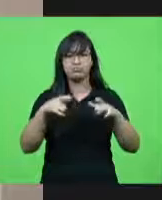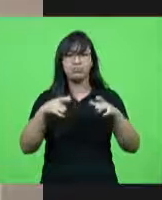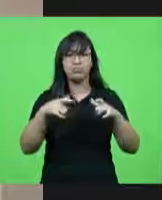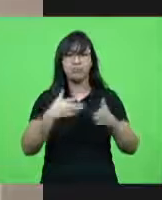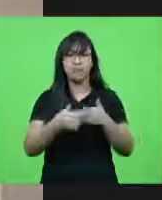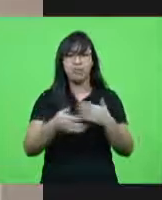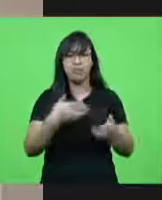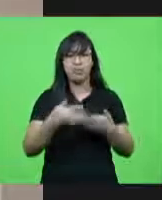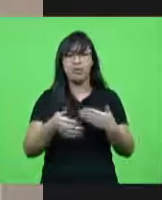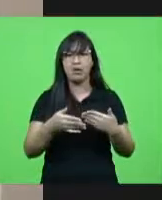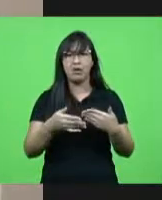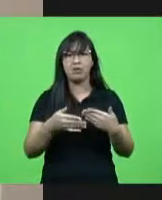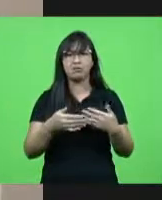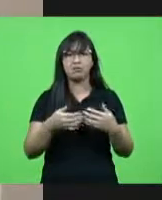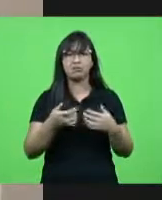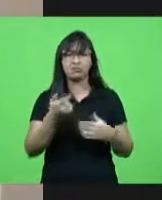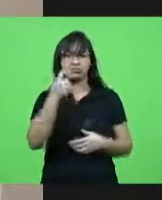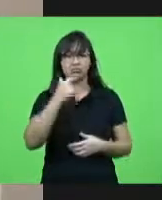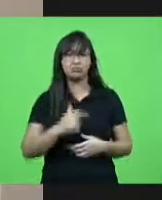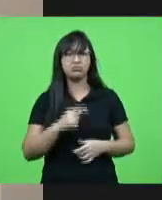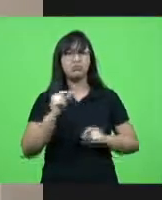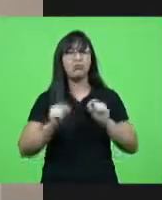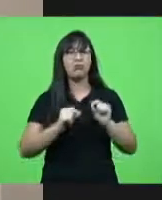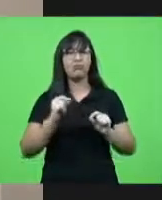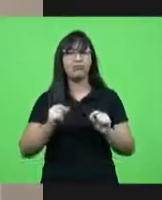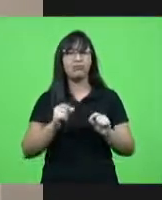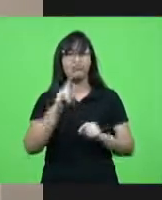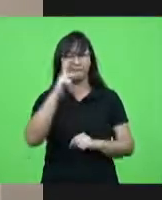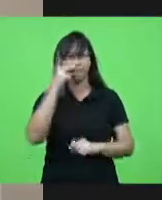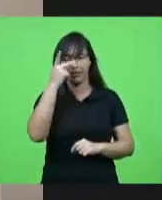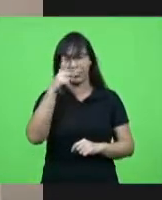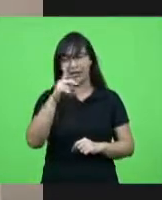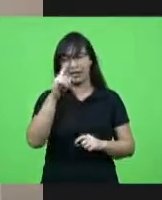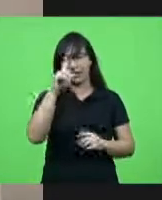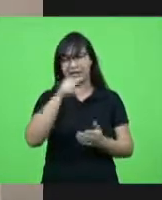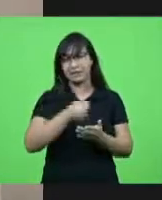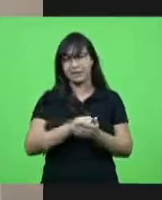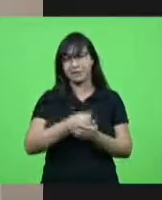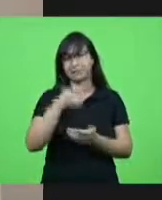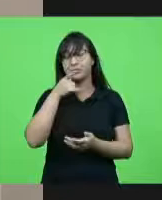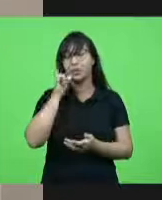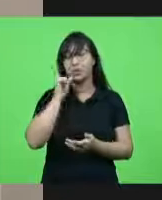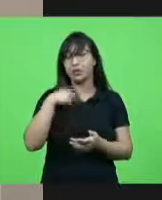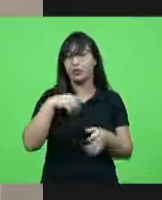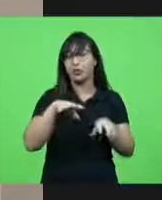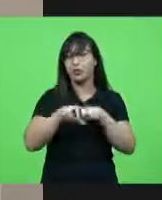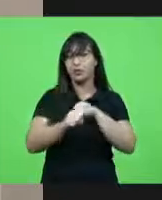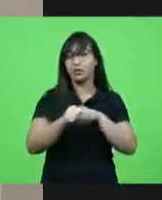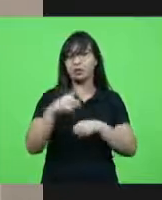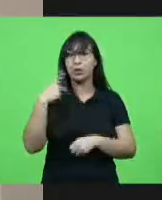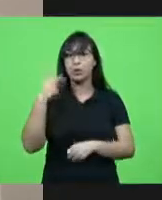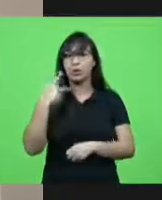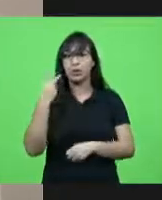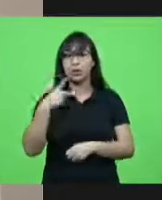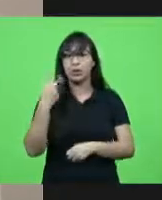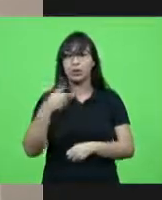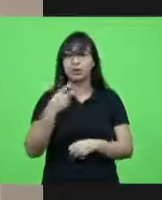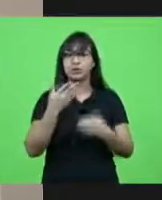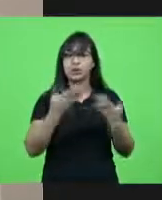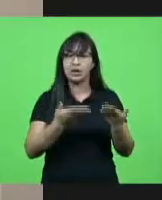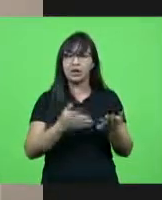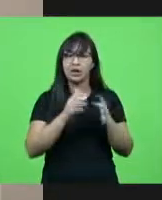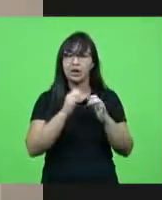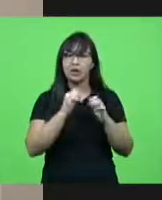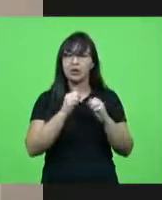serem o que quiserem ontem eu participei da aula inaugural do curso de formação política para mulheres da escola do